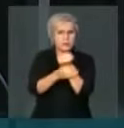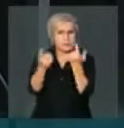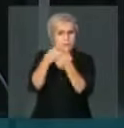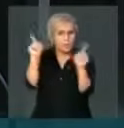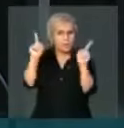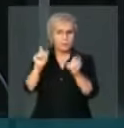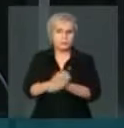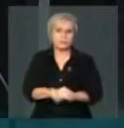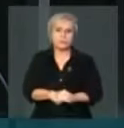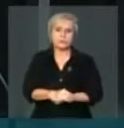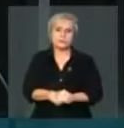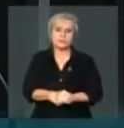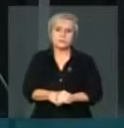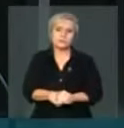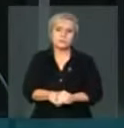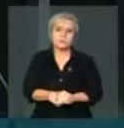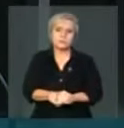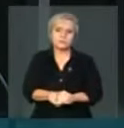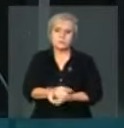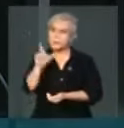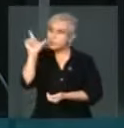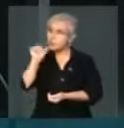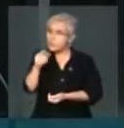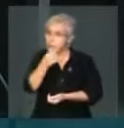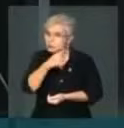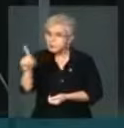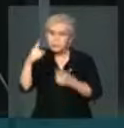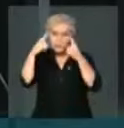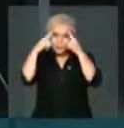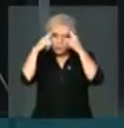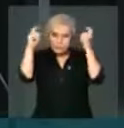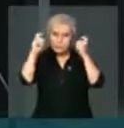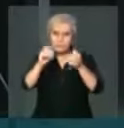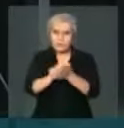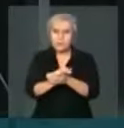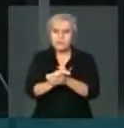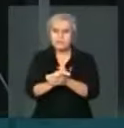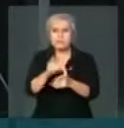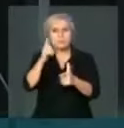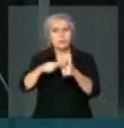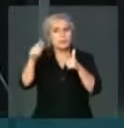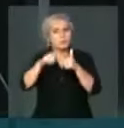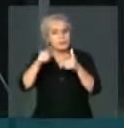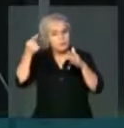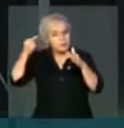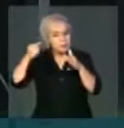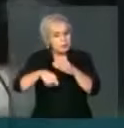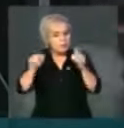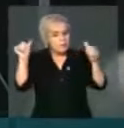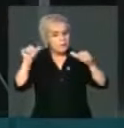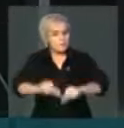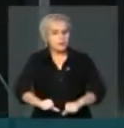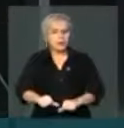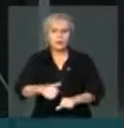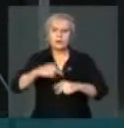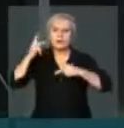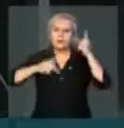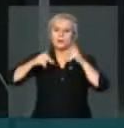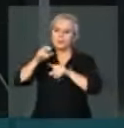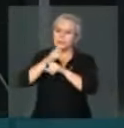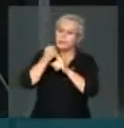ela reduz os índices de violência, e não necessariamente o problema mais complexo, políticas sociais,